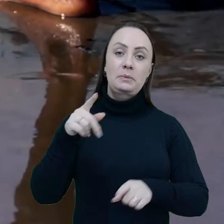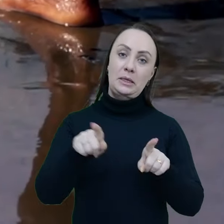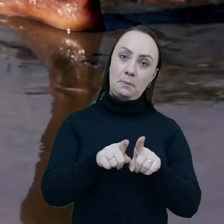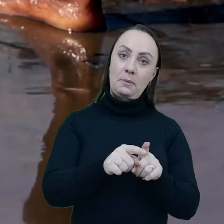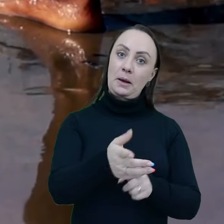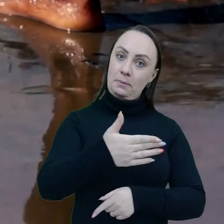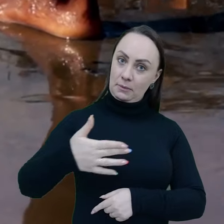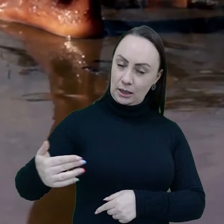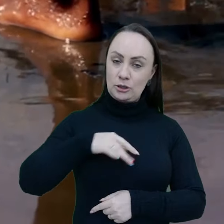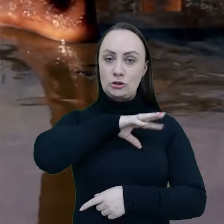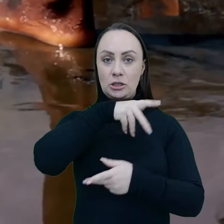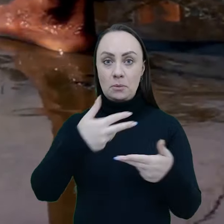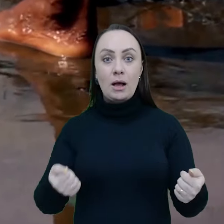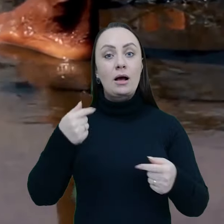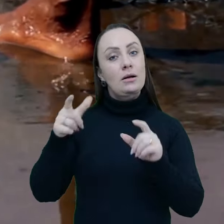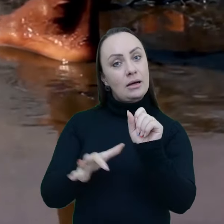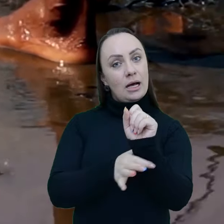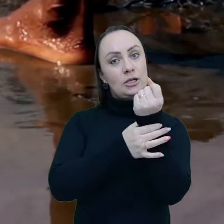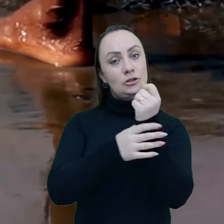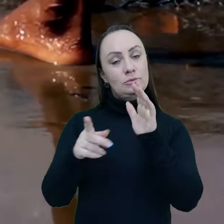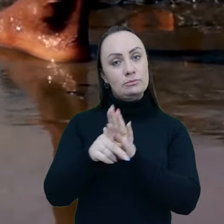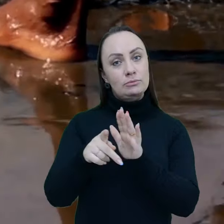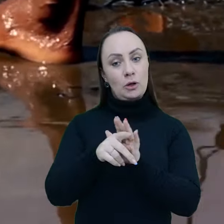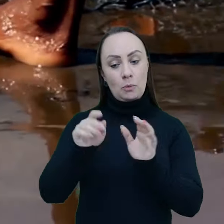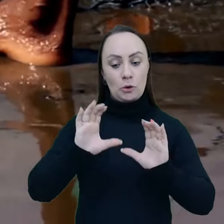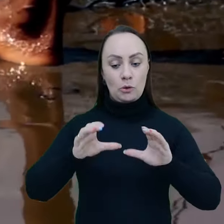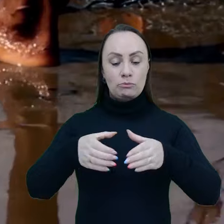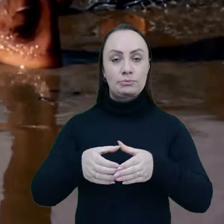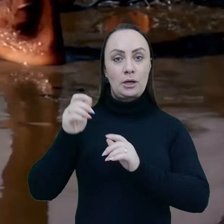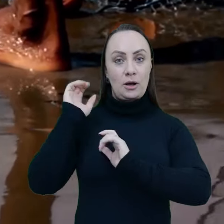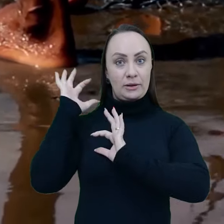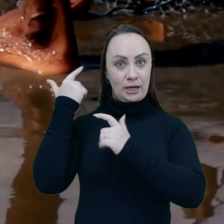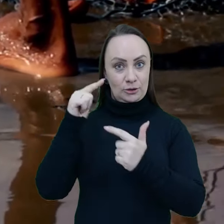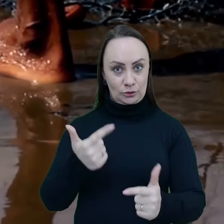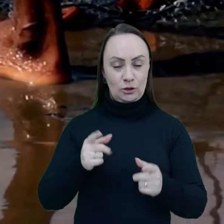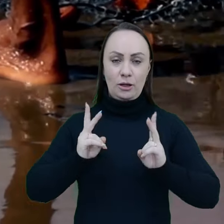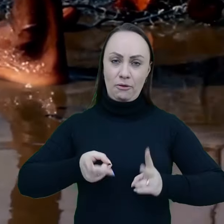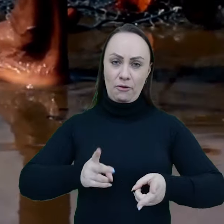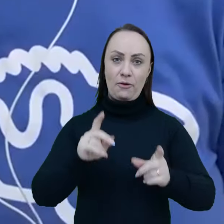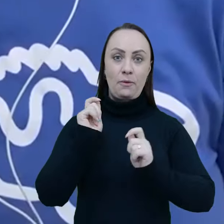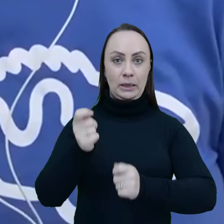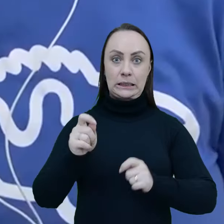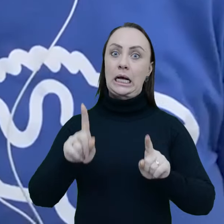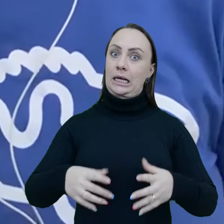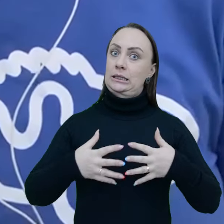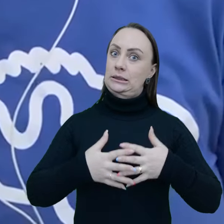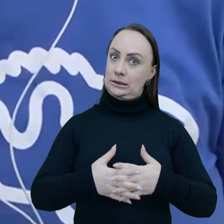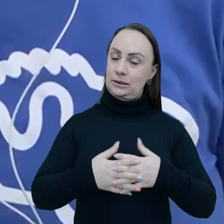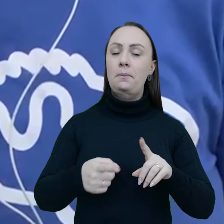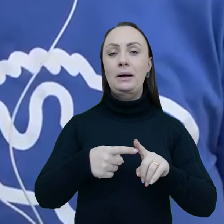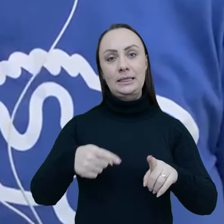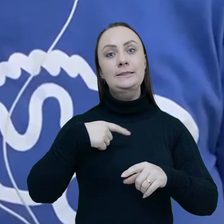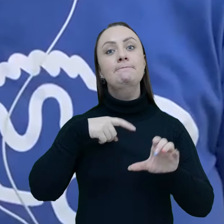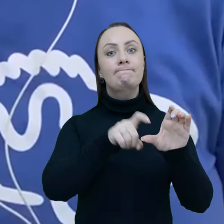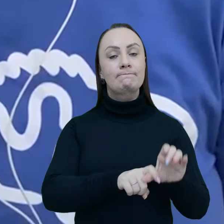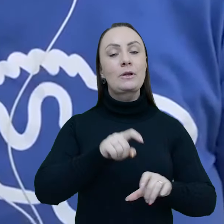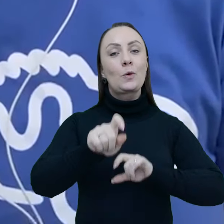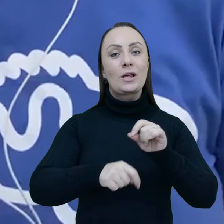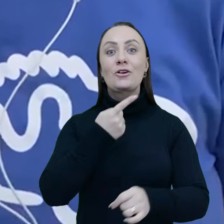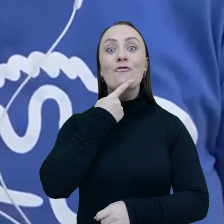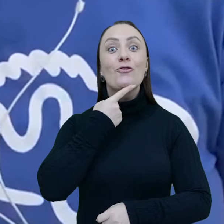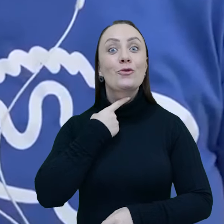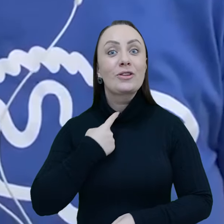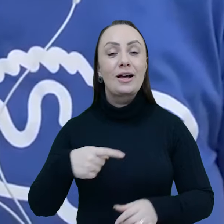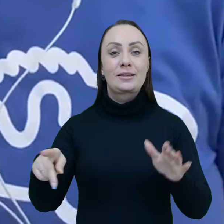garantir que as populações tradicionais continuem pescando. É um conjunto de atividades bem complexo e depende de muita vontade. Muita